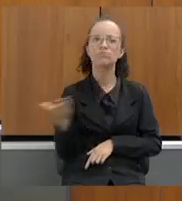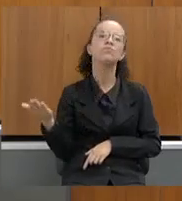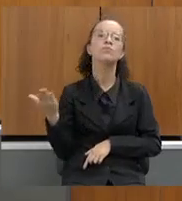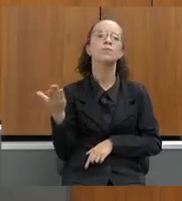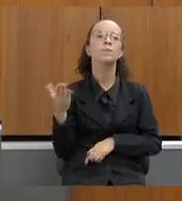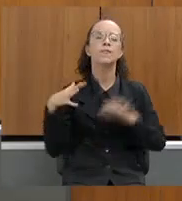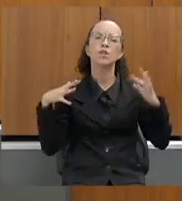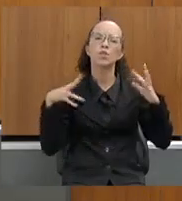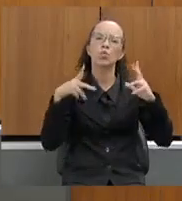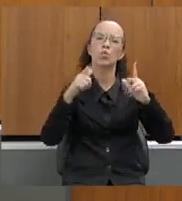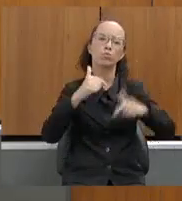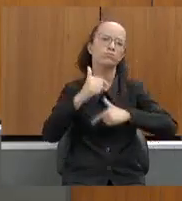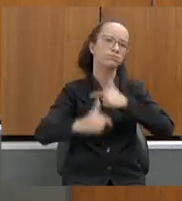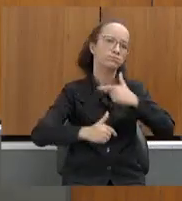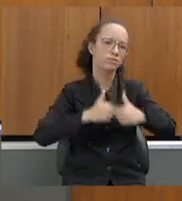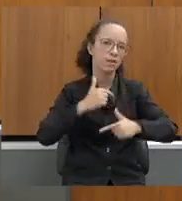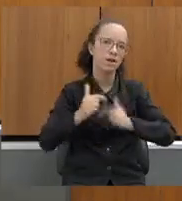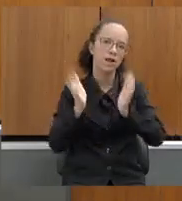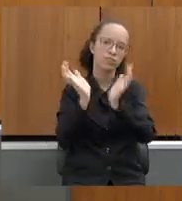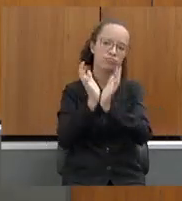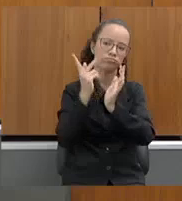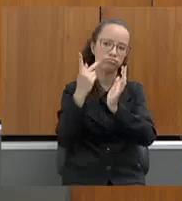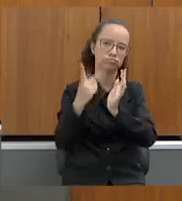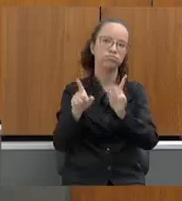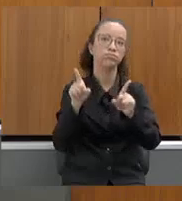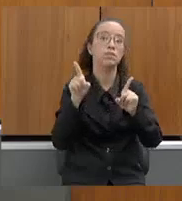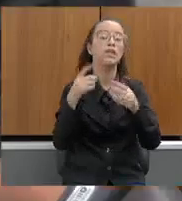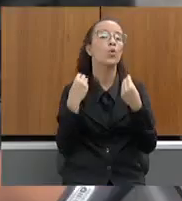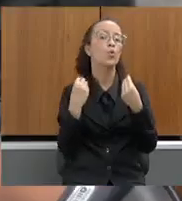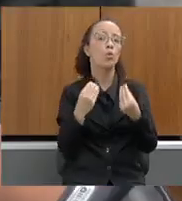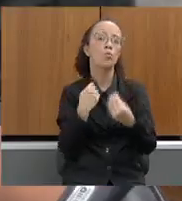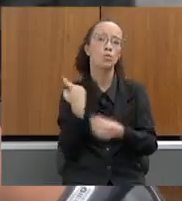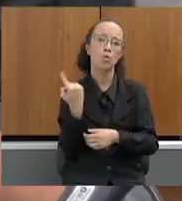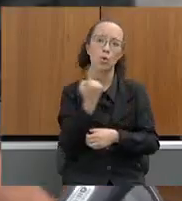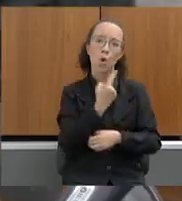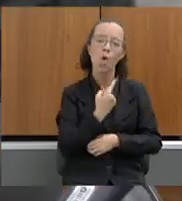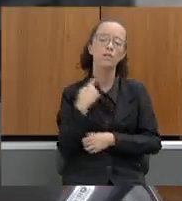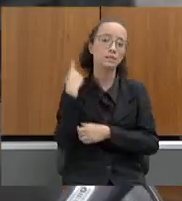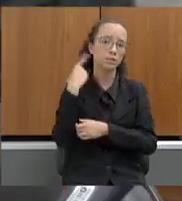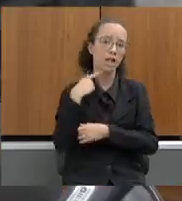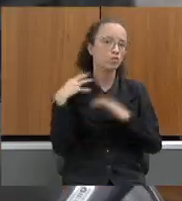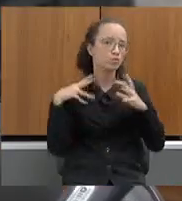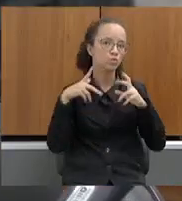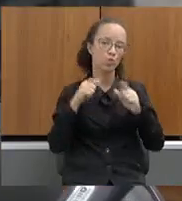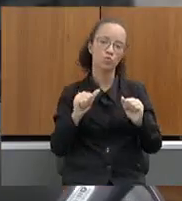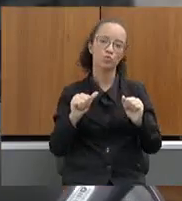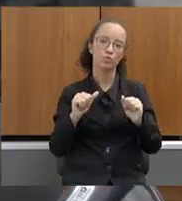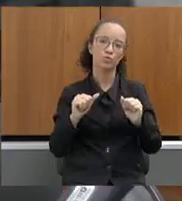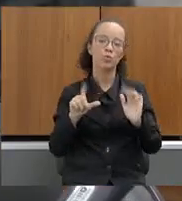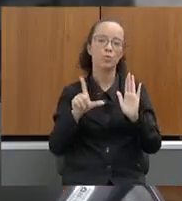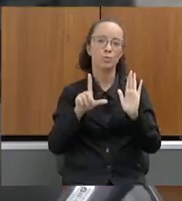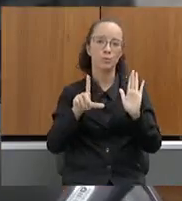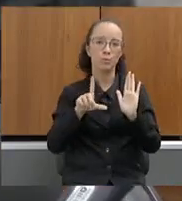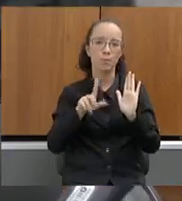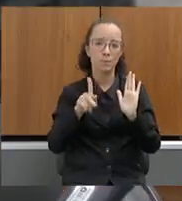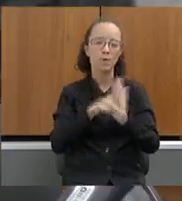de todo o trabalho da sua equipe e de como nós aqui, deputados, nós, legislativos, temos sido